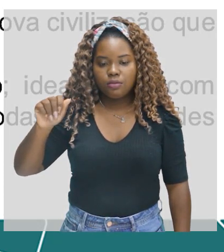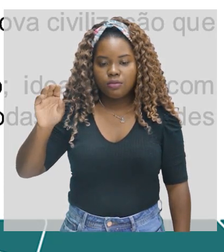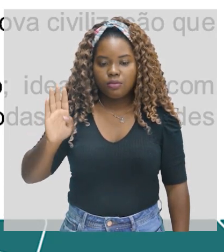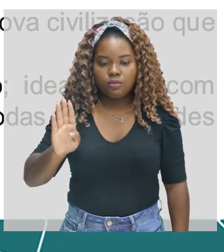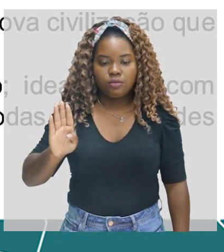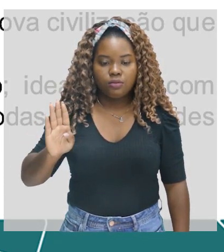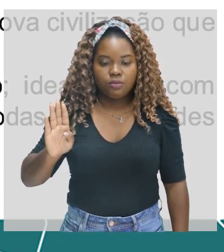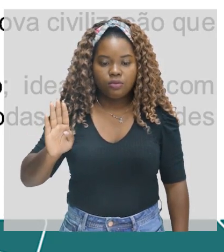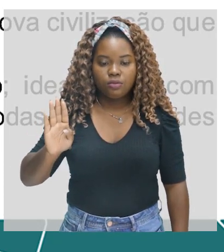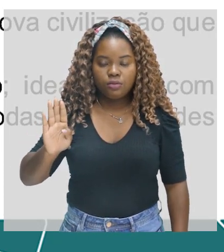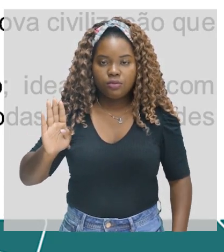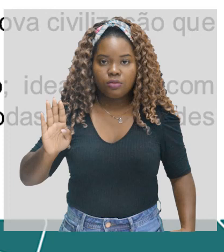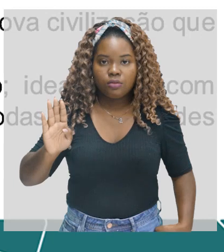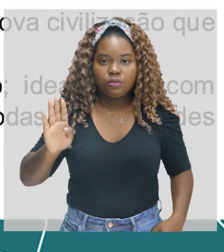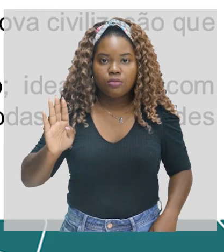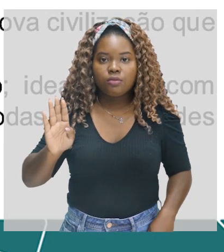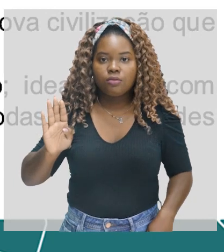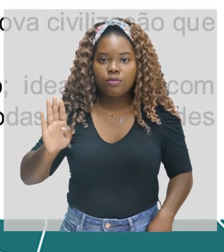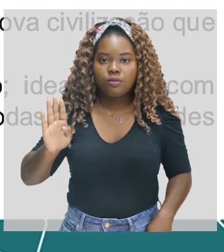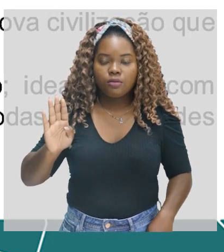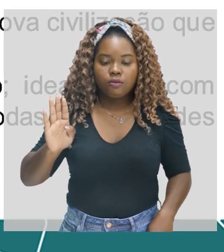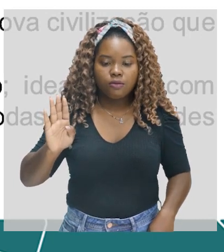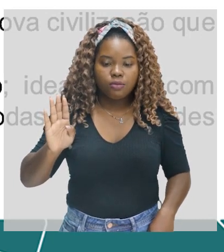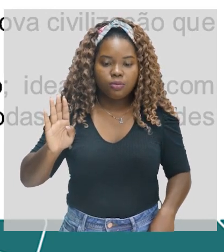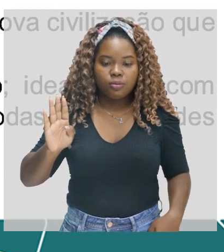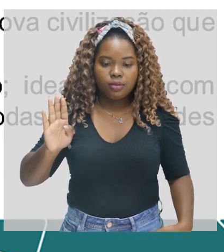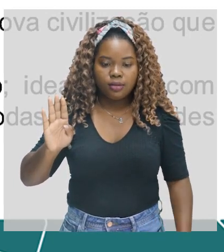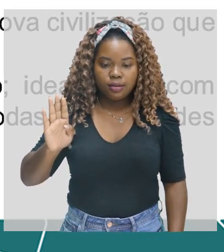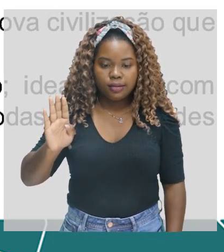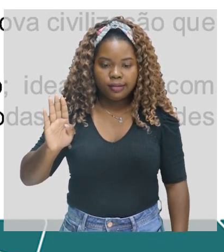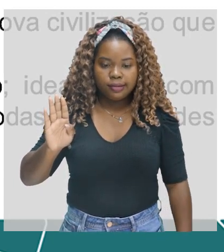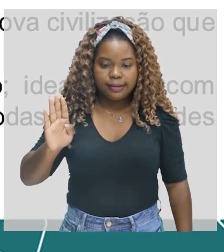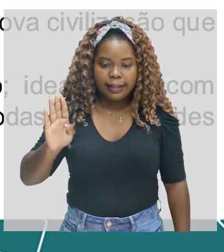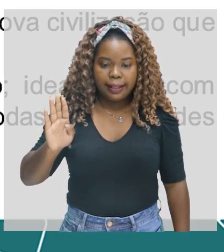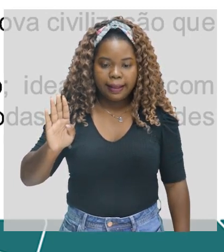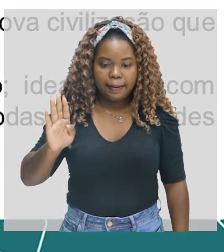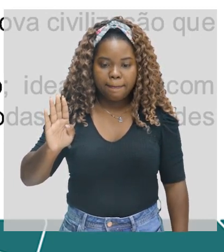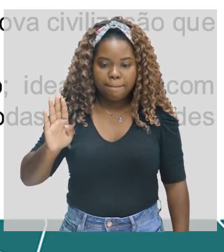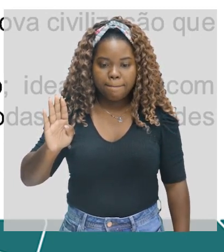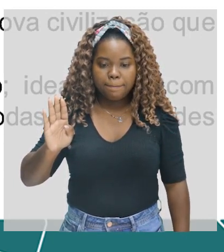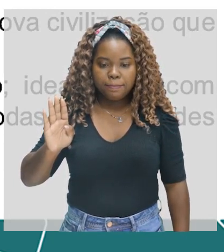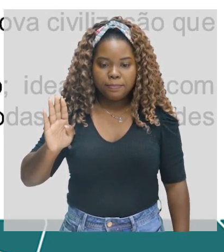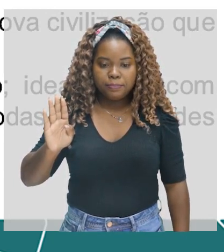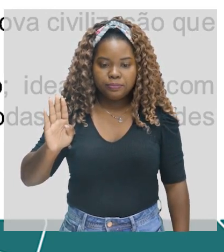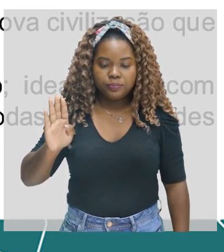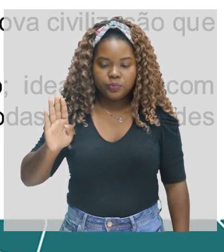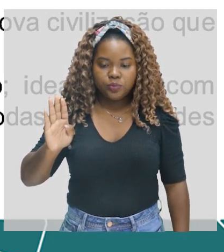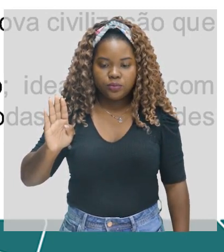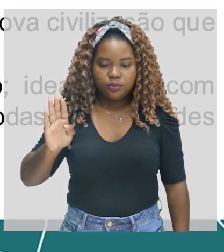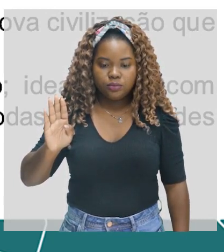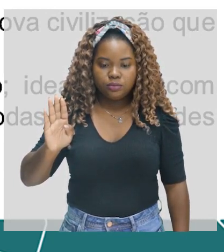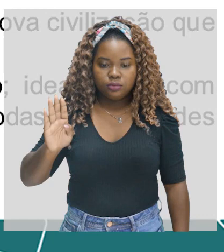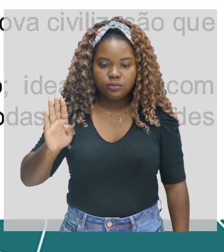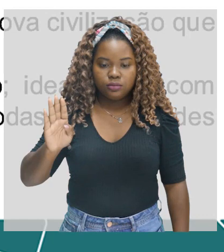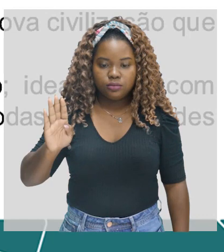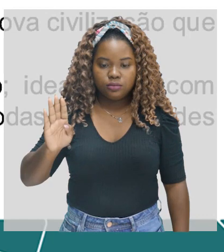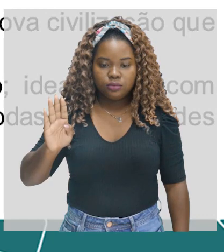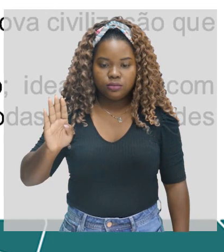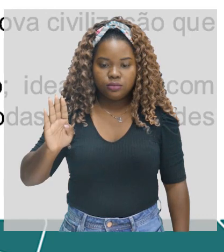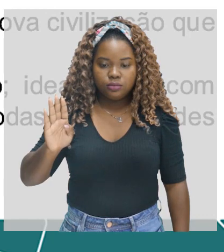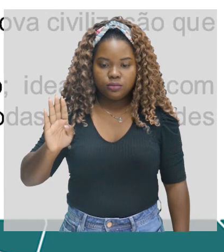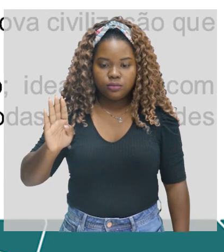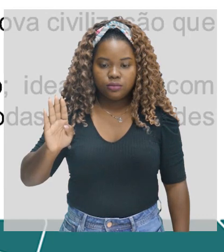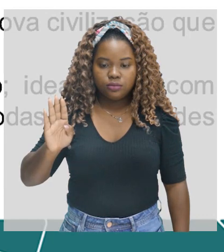Letra B. Um meio de reconstruir o grave perigo que o índio representava durante a instalação da